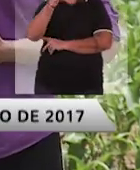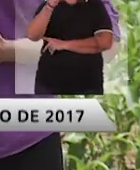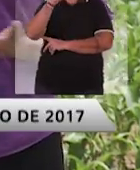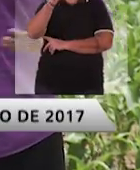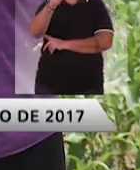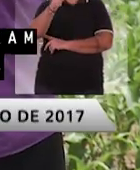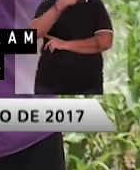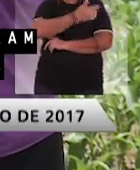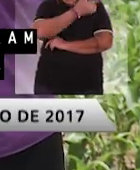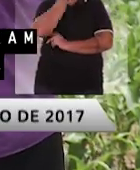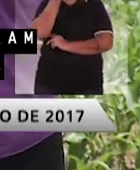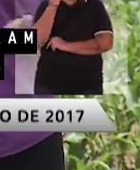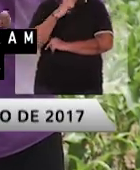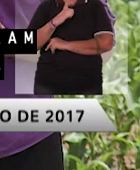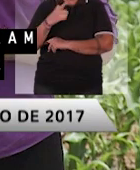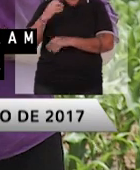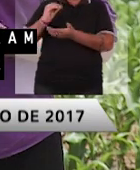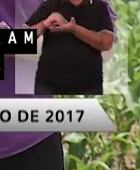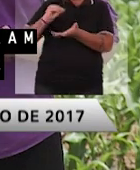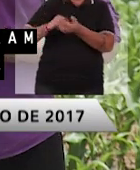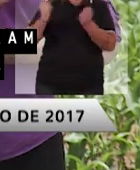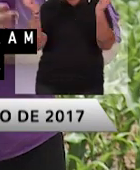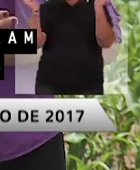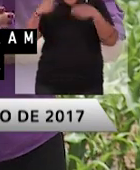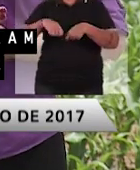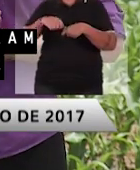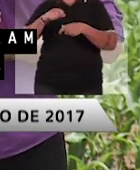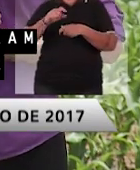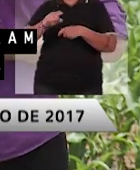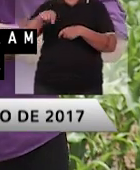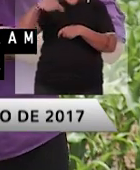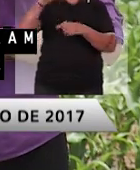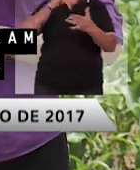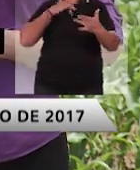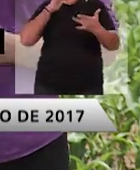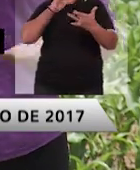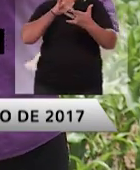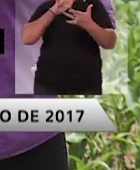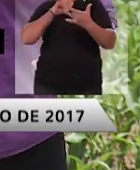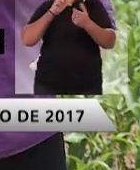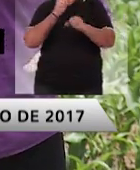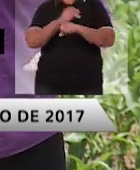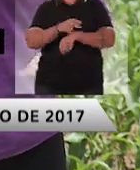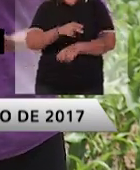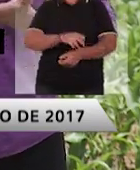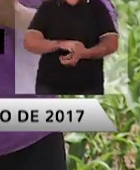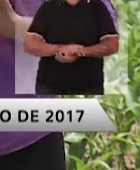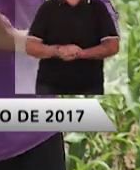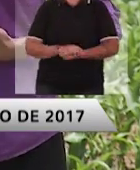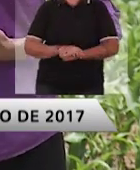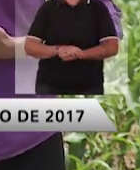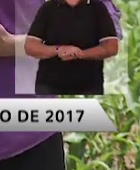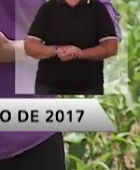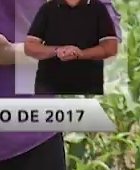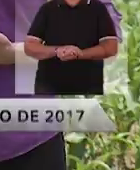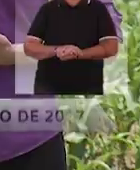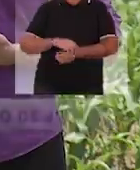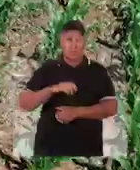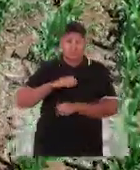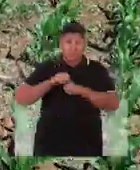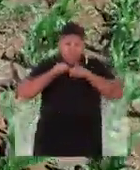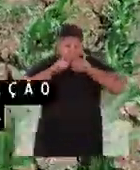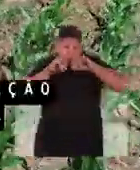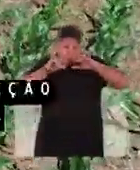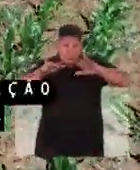morreram e 157 pessoas ficaram incapacitadas para o trabalho depois de ter contato com esse tipo de produto.